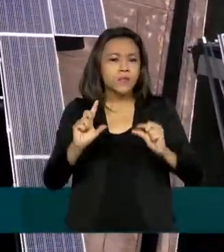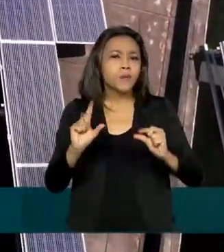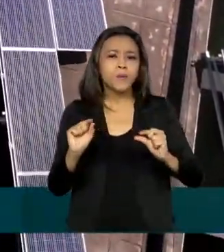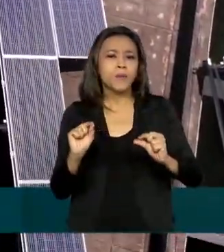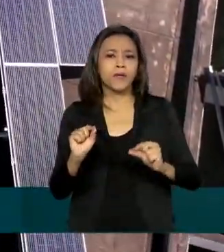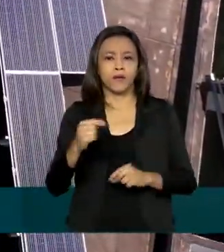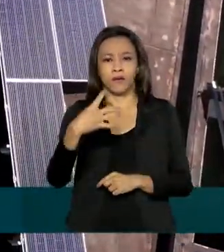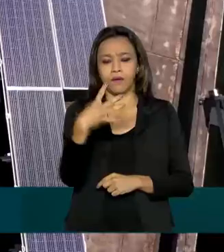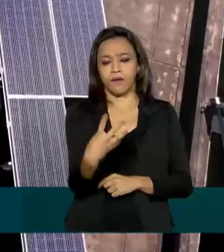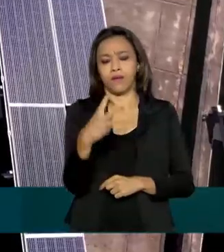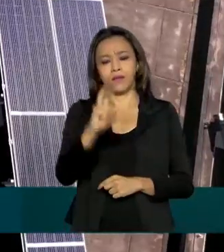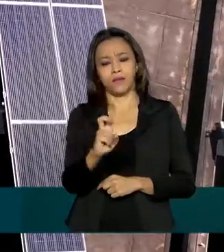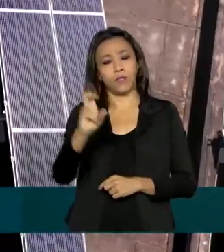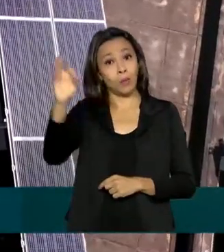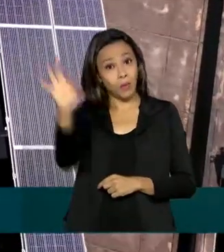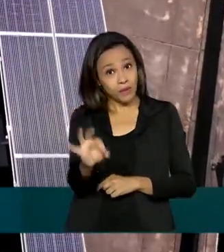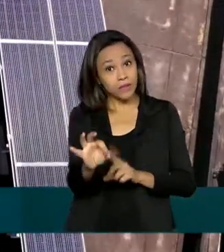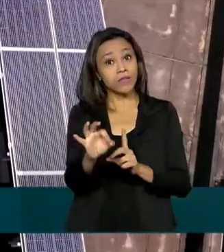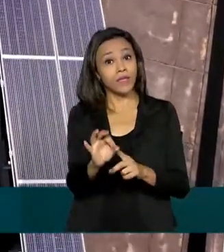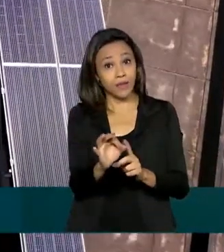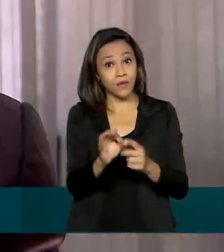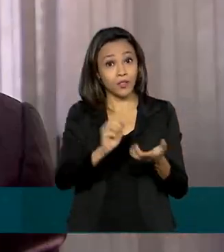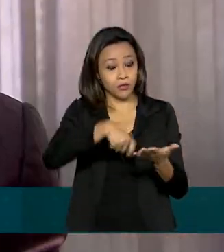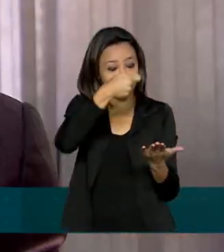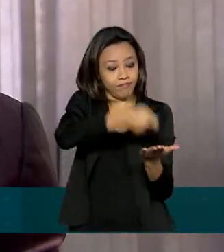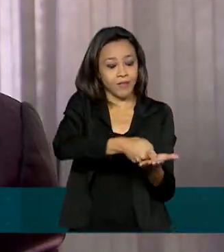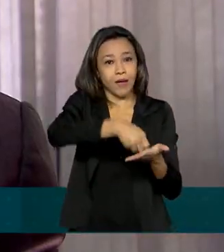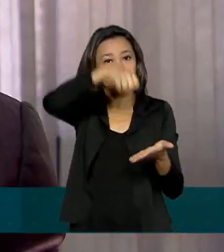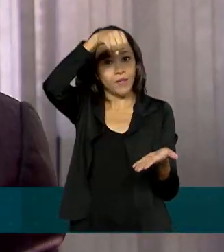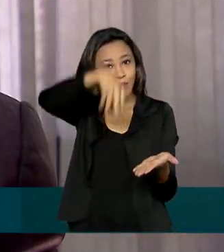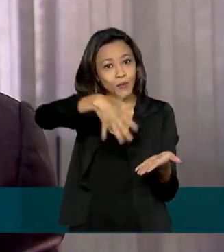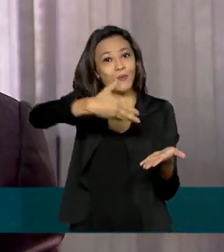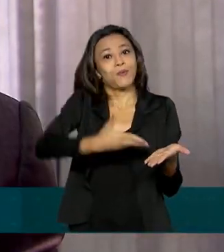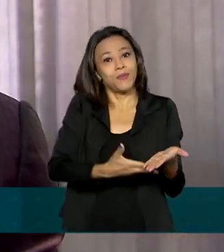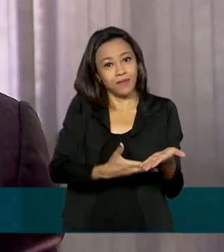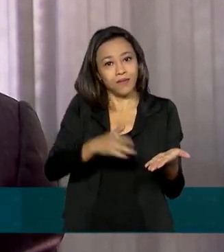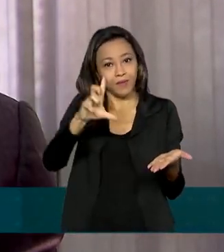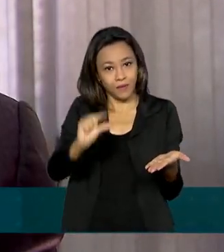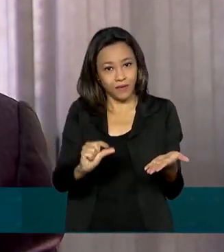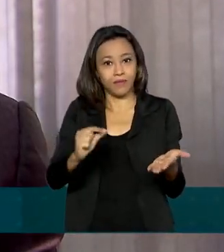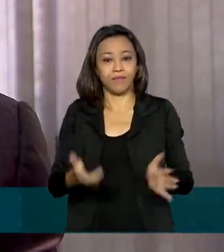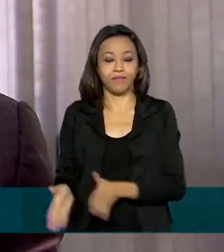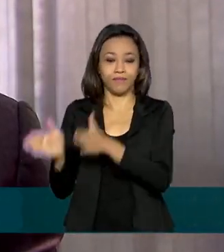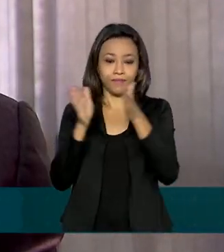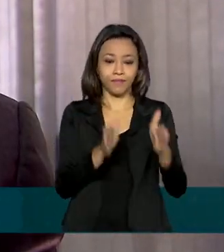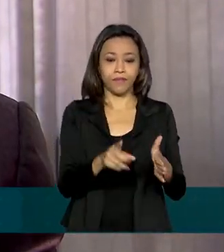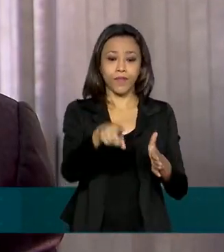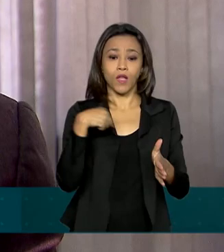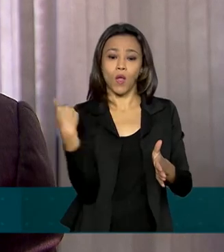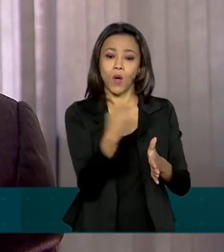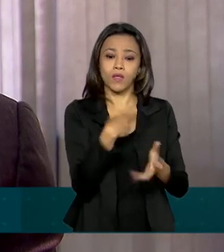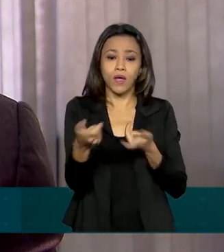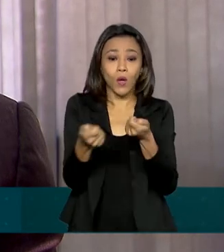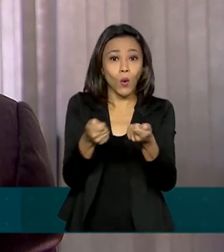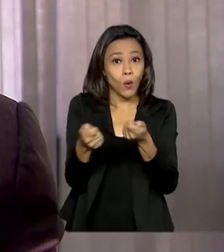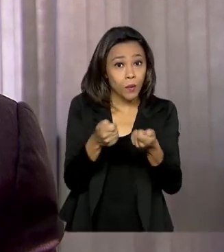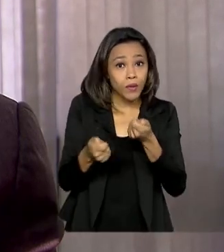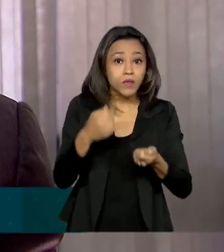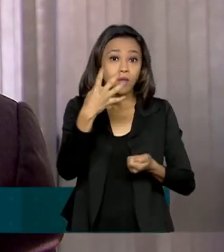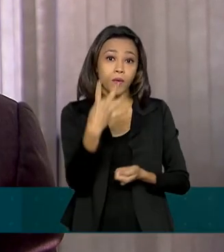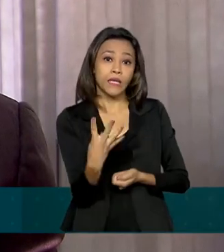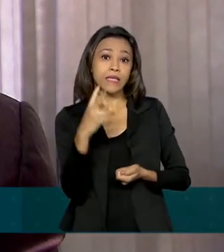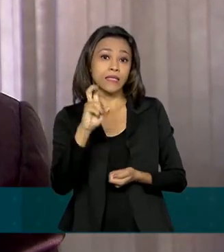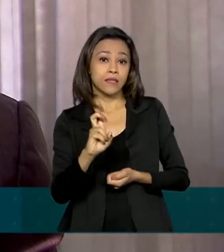% a conta mensal de luz. Nós já estamos com a economia em torno de 45